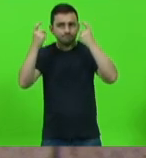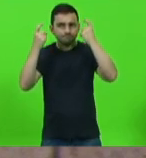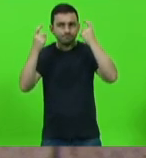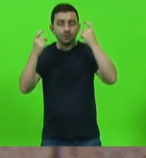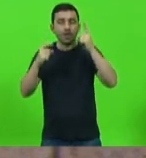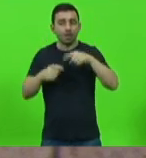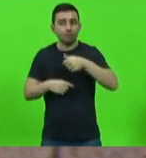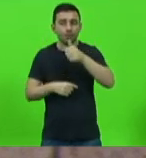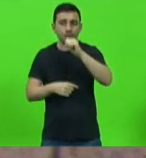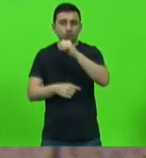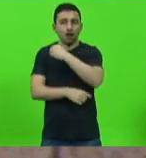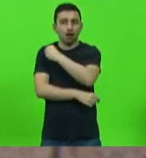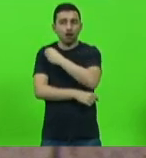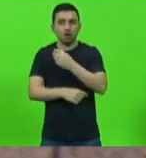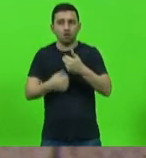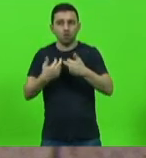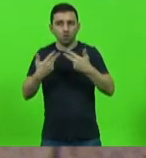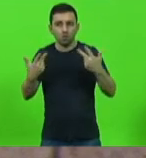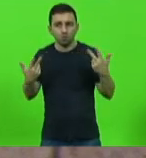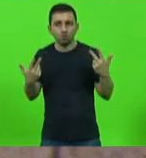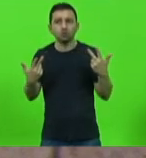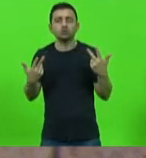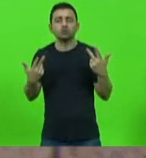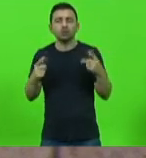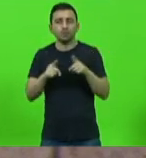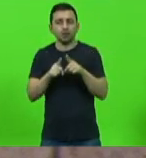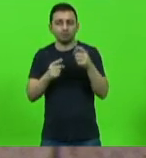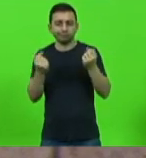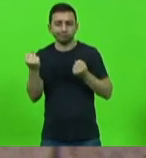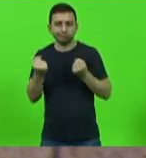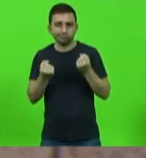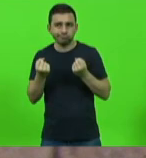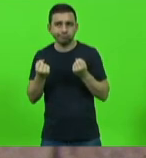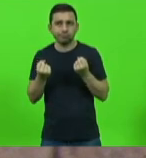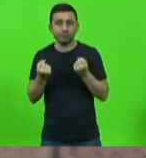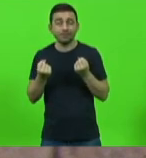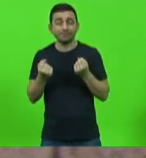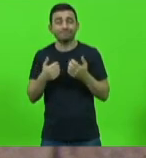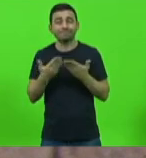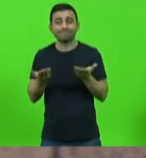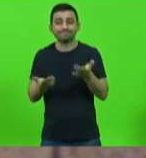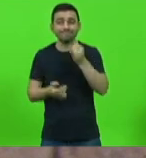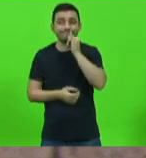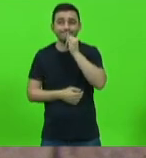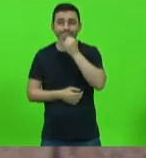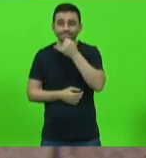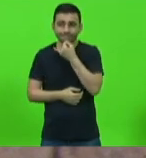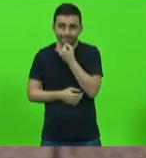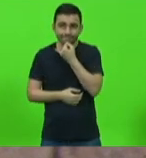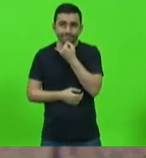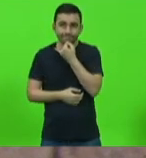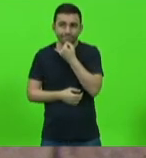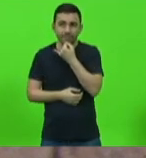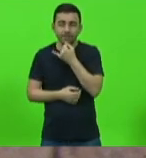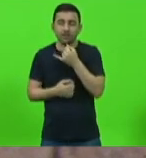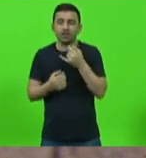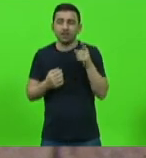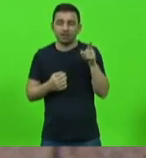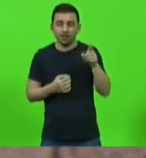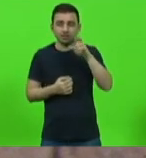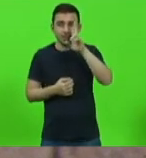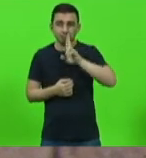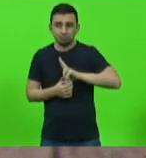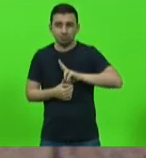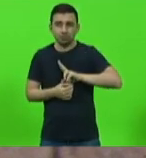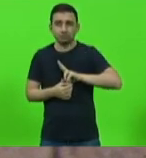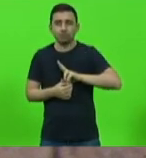e Direção no Estado de Santa Catarina. Lamentavelmente, o deputado Ivan Artes não estava aqui, estava na Europa,